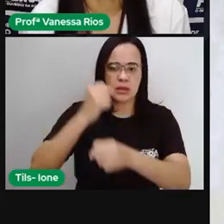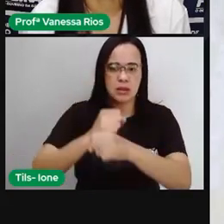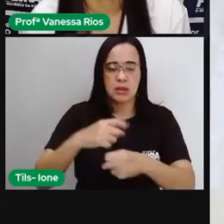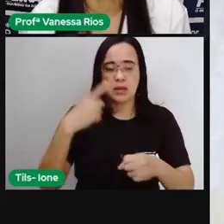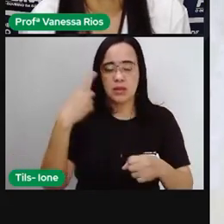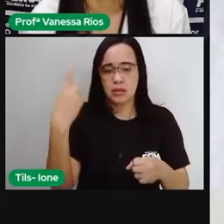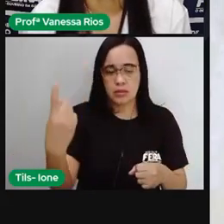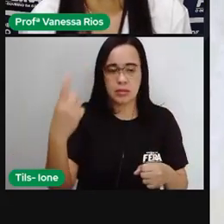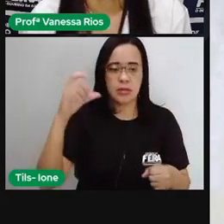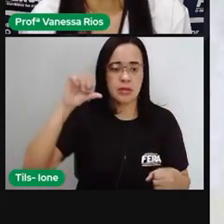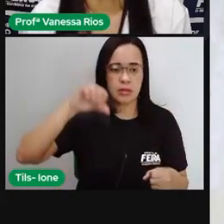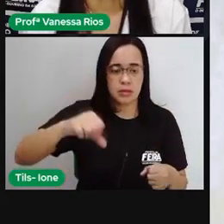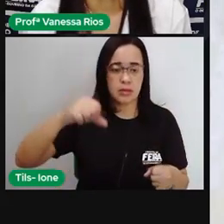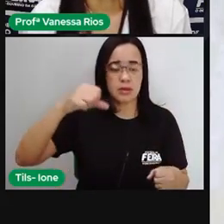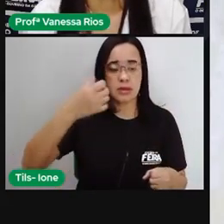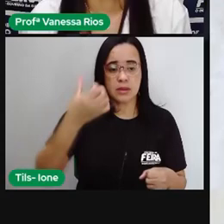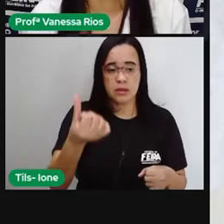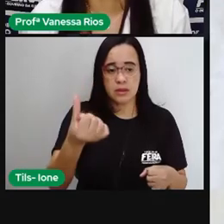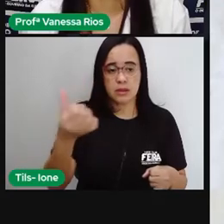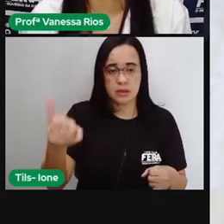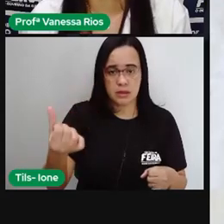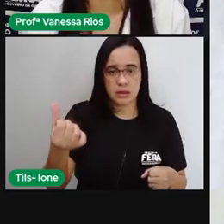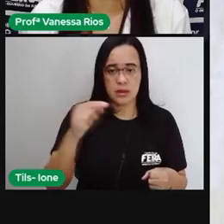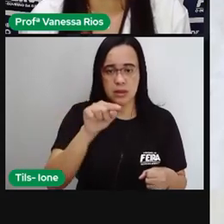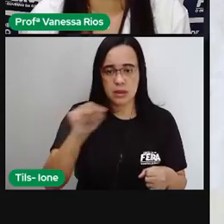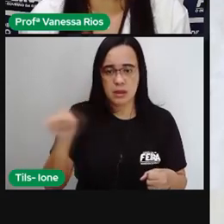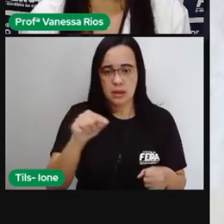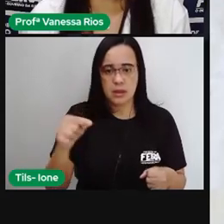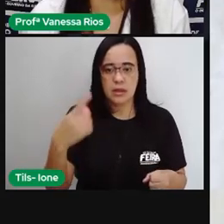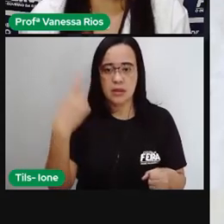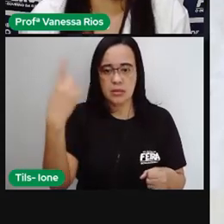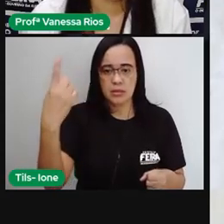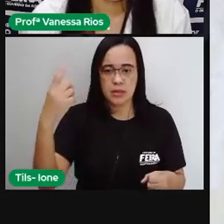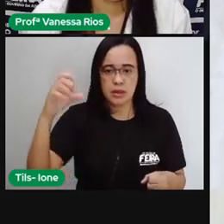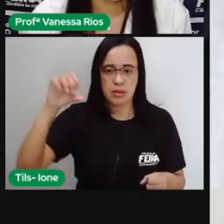e 1973.